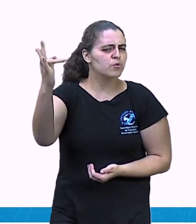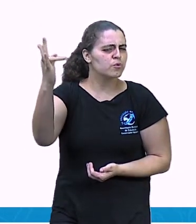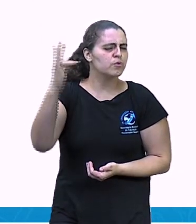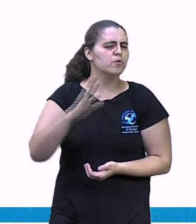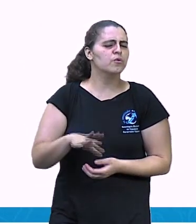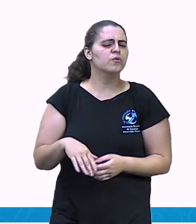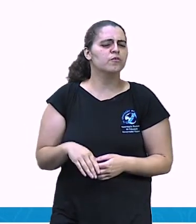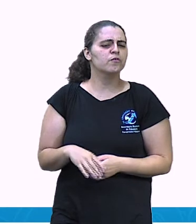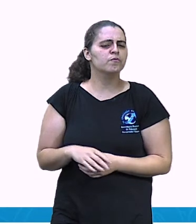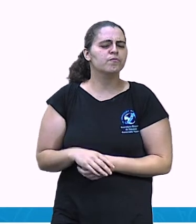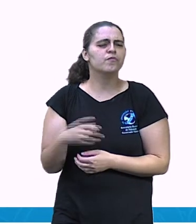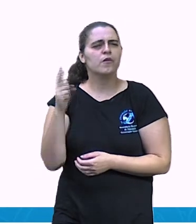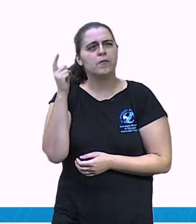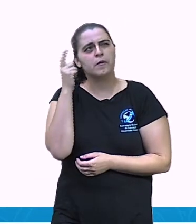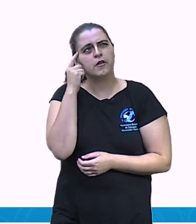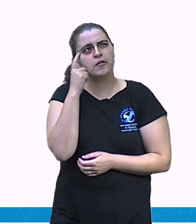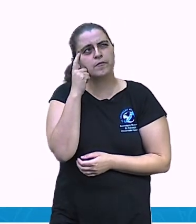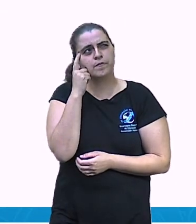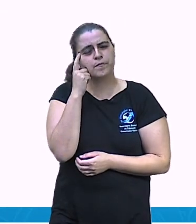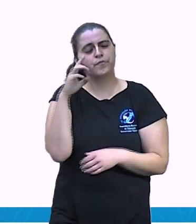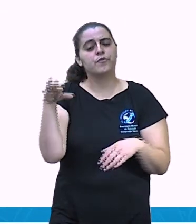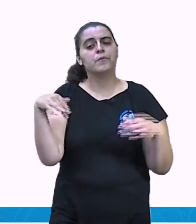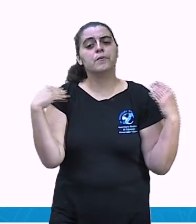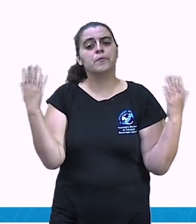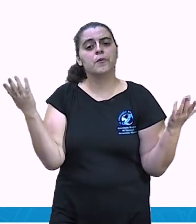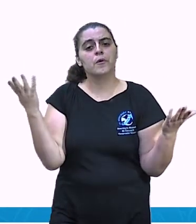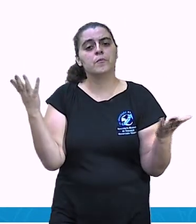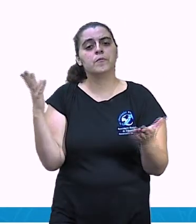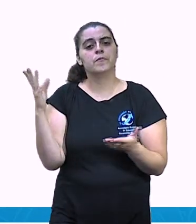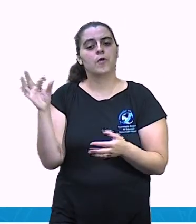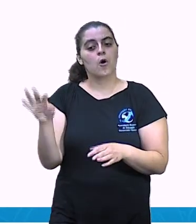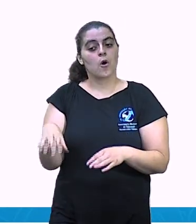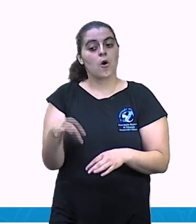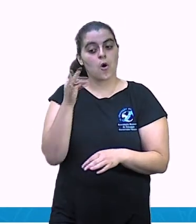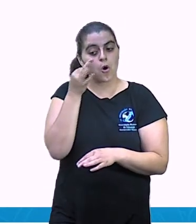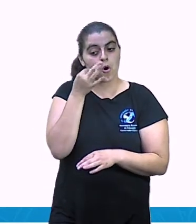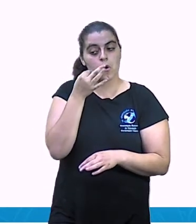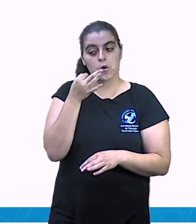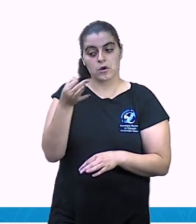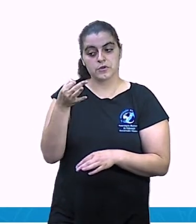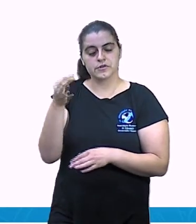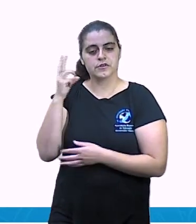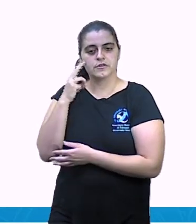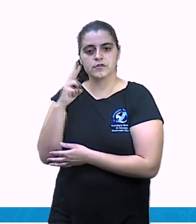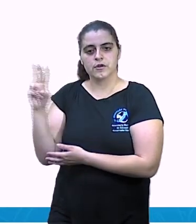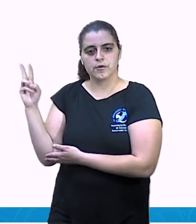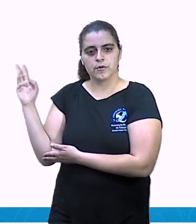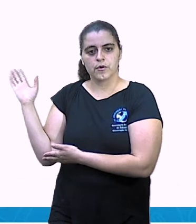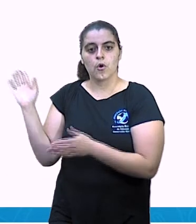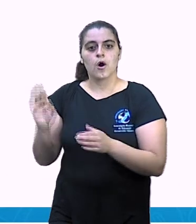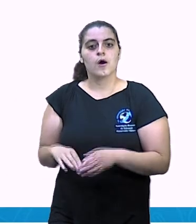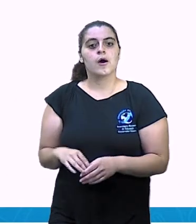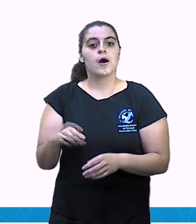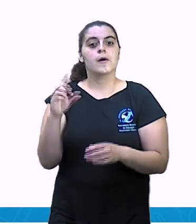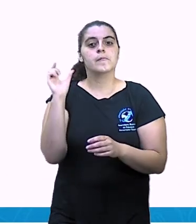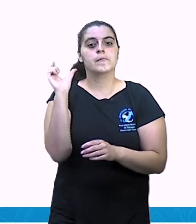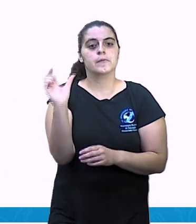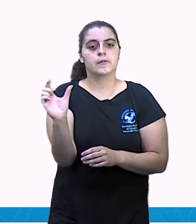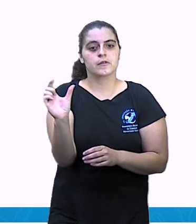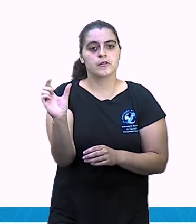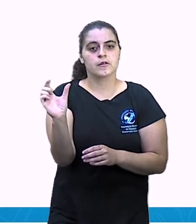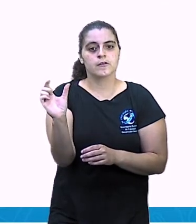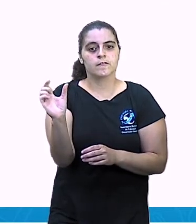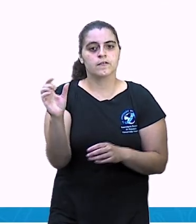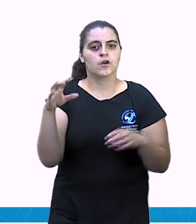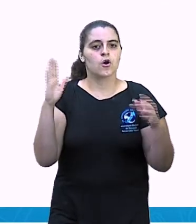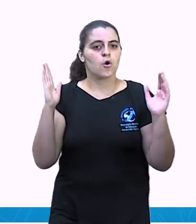ainda vai acontecer. Preste atenção que o hoje vai te ajudar. Quando eu falo, hoje